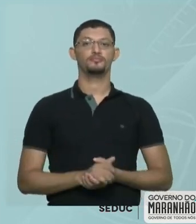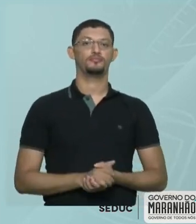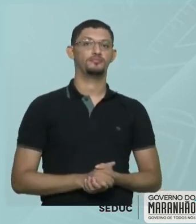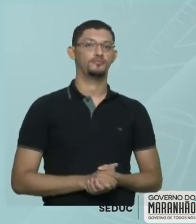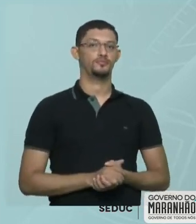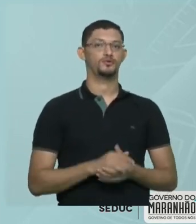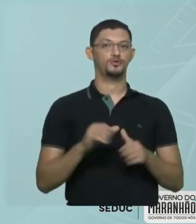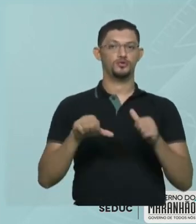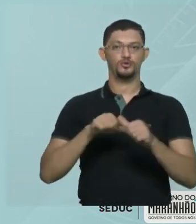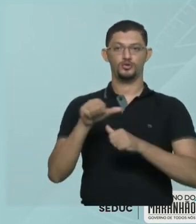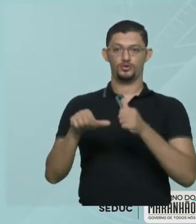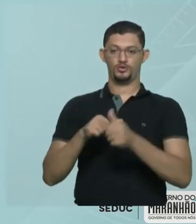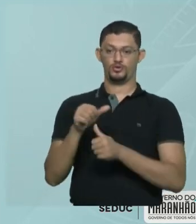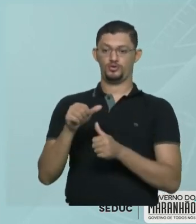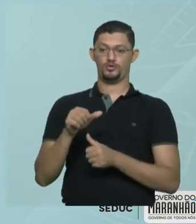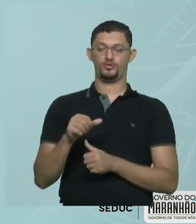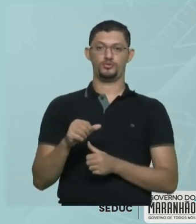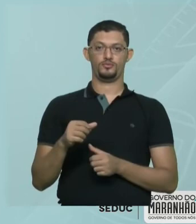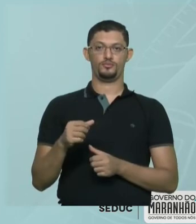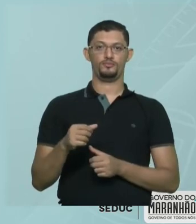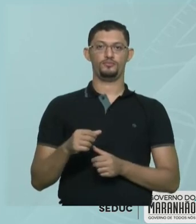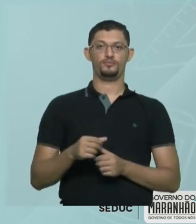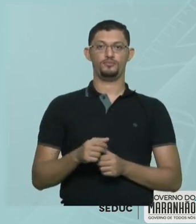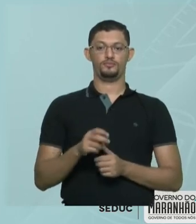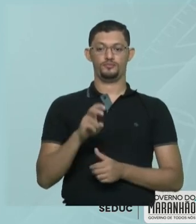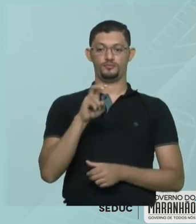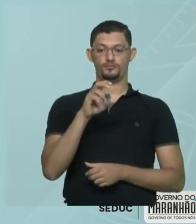já tem uma conversão aqui, tá pessoal?